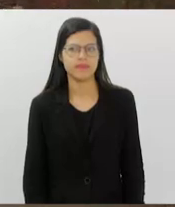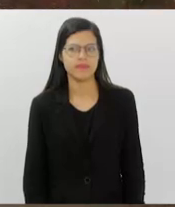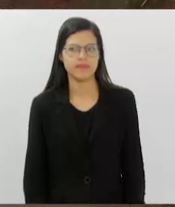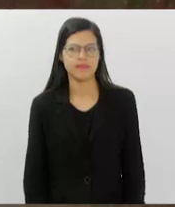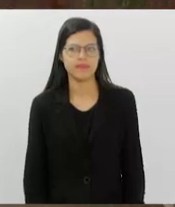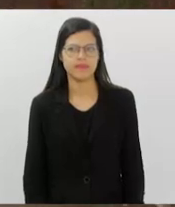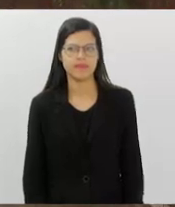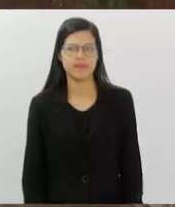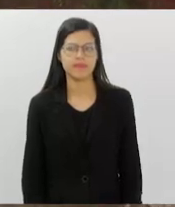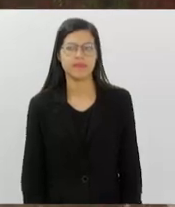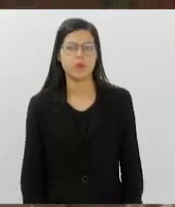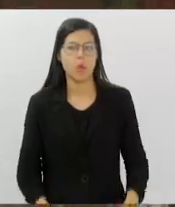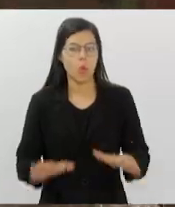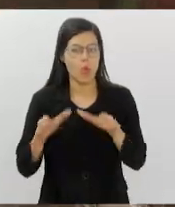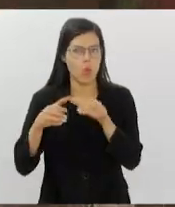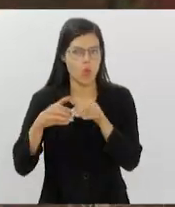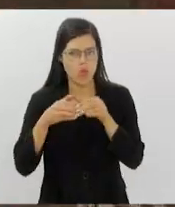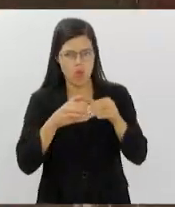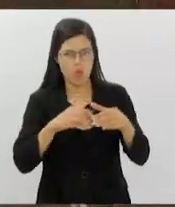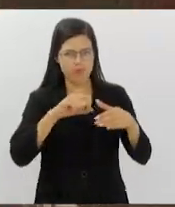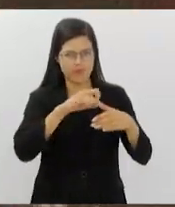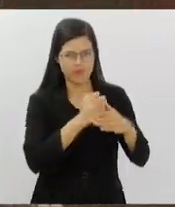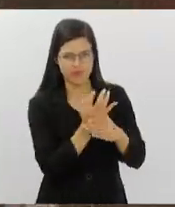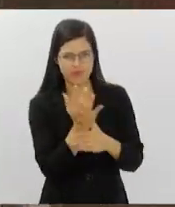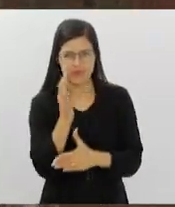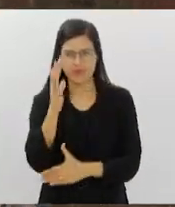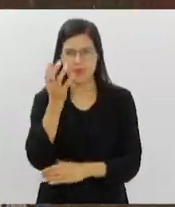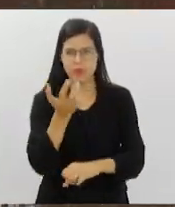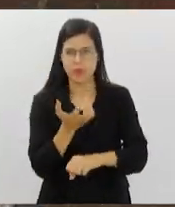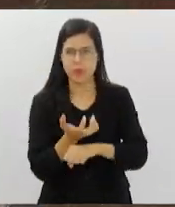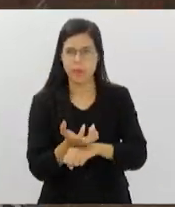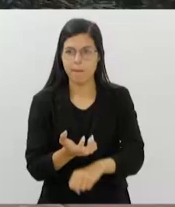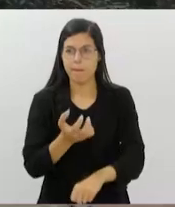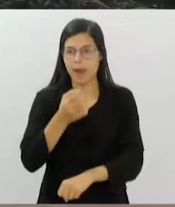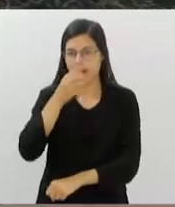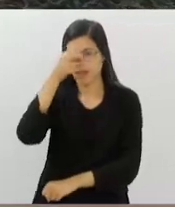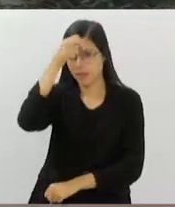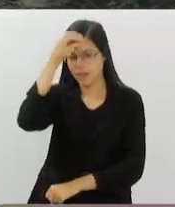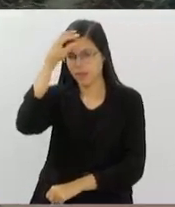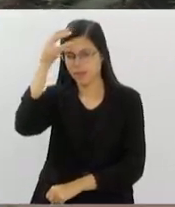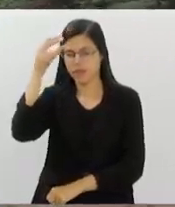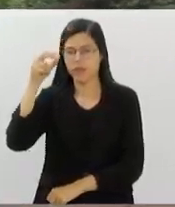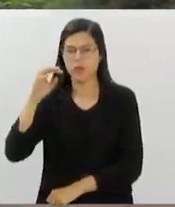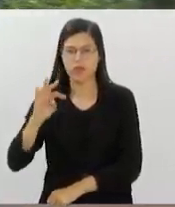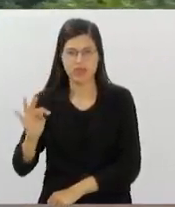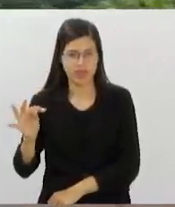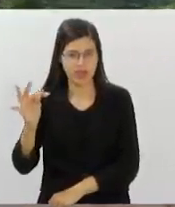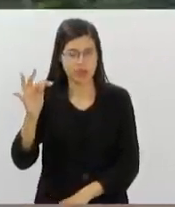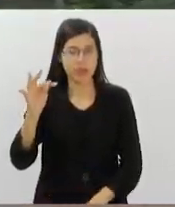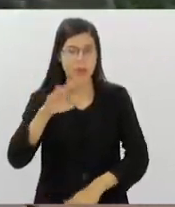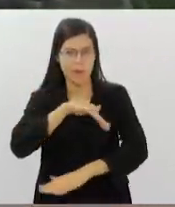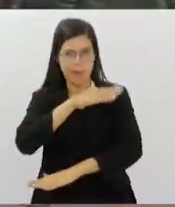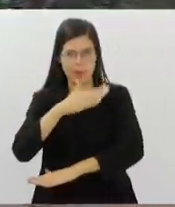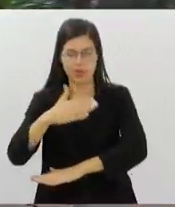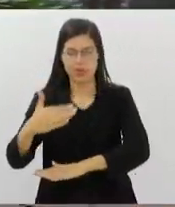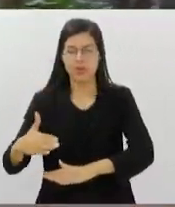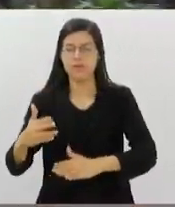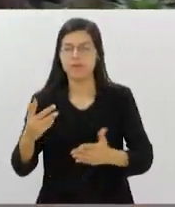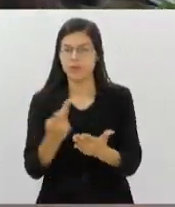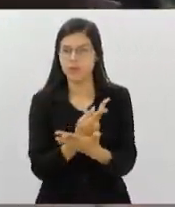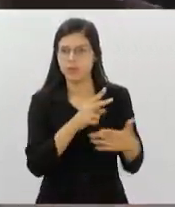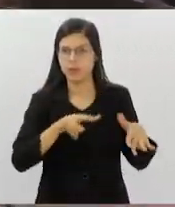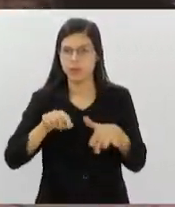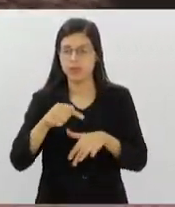Um grande mutirão de reflorestamento no Parque Natural Municipal Montanhas de Teresópolis vai acontecer na próxima semana,